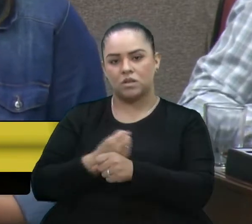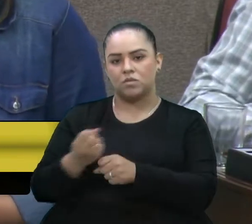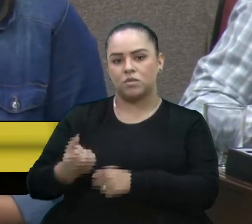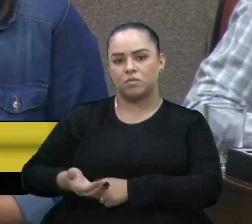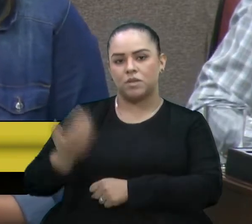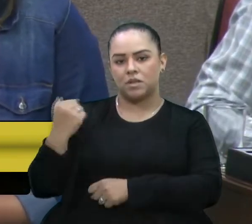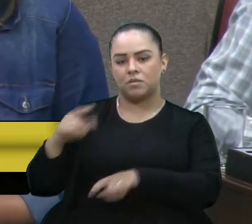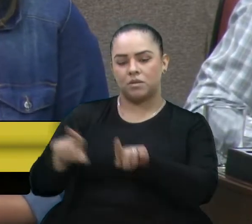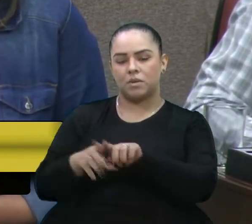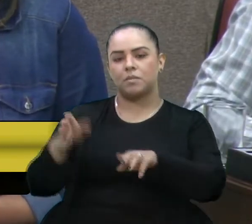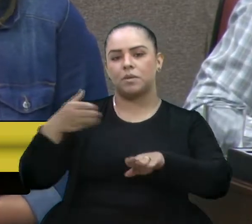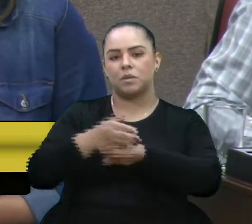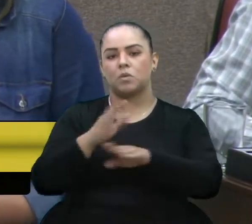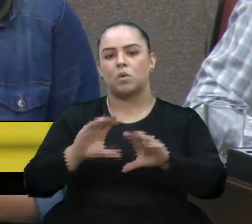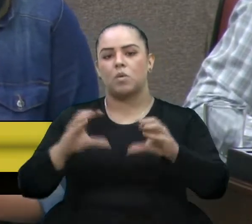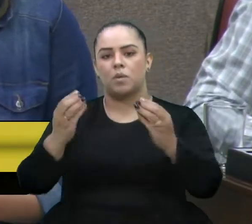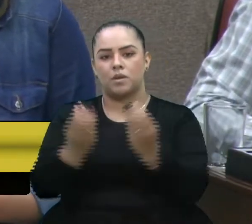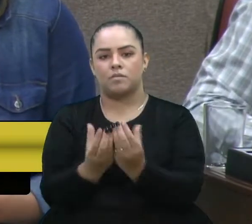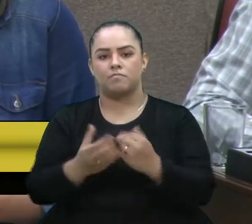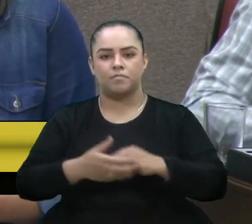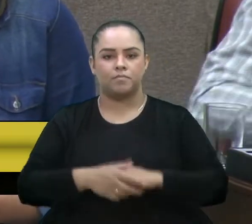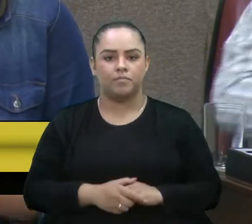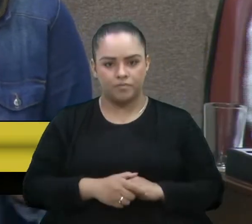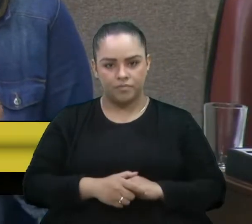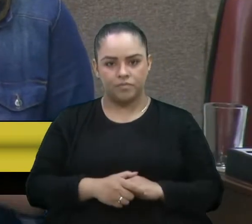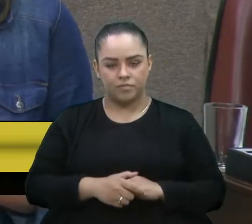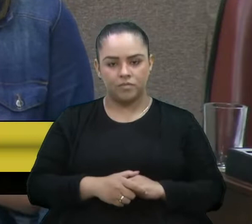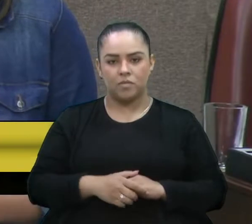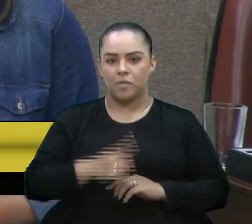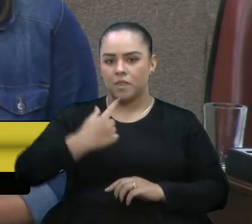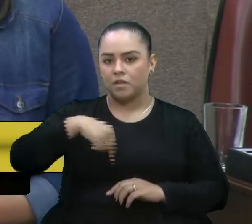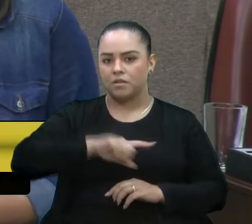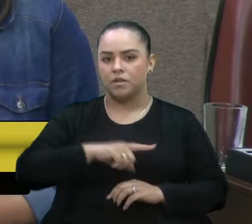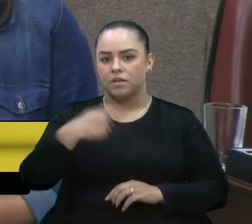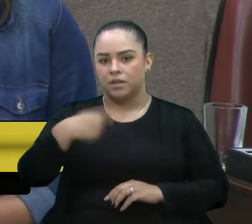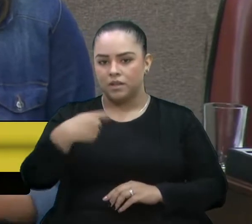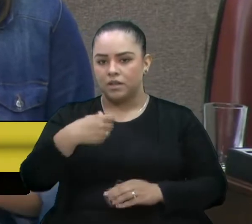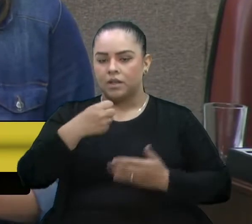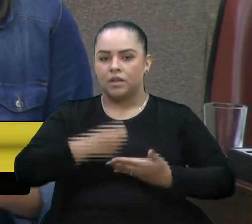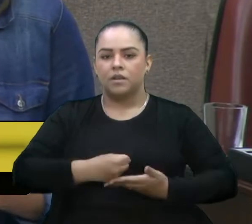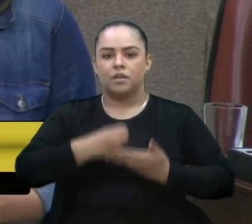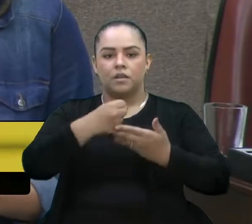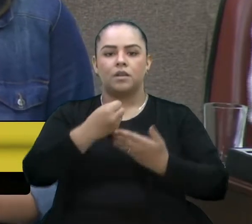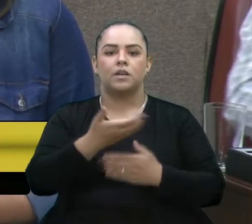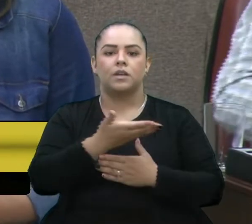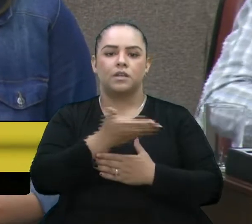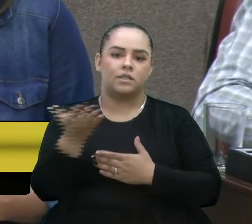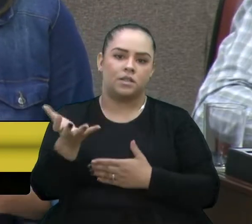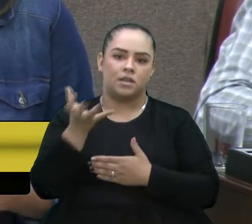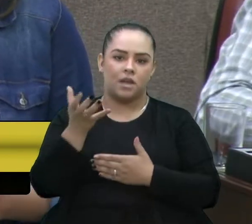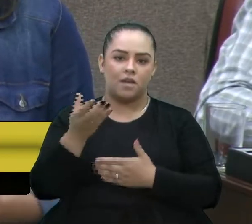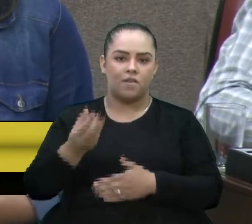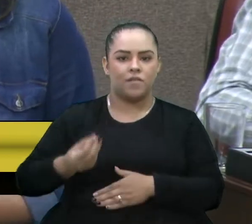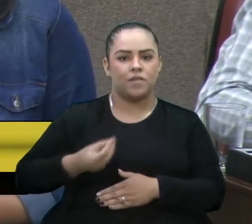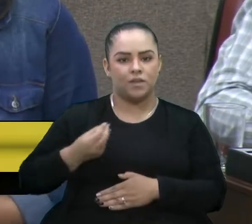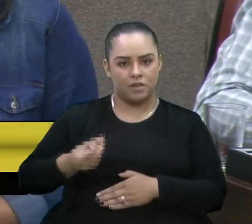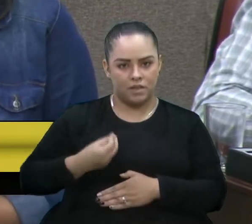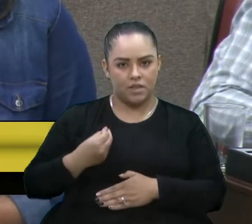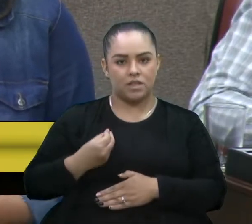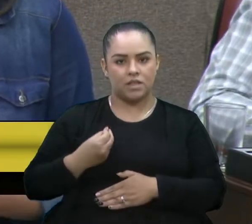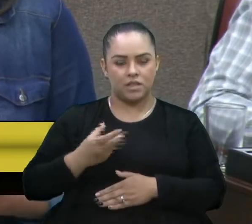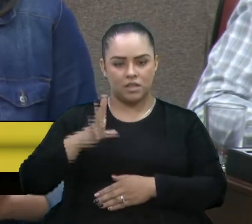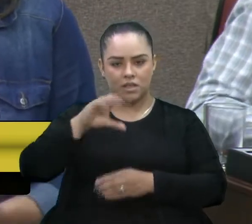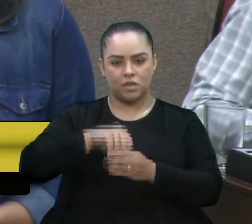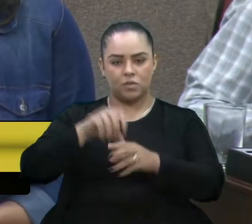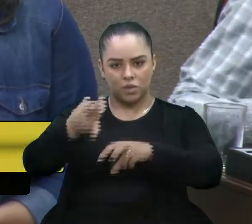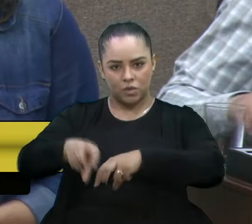com participação da comunidade. Então, a gente precisa dar apoio para quem quer viver no interior. Nosso perímetro urbano já é